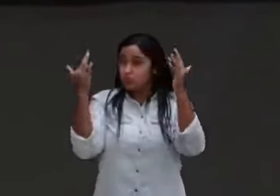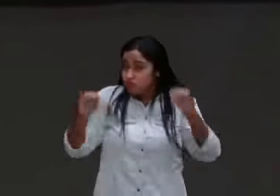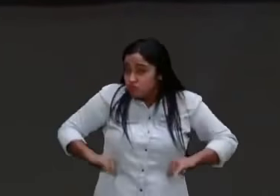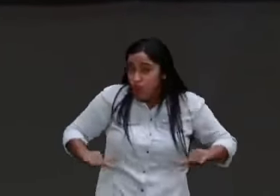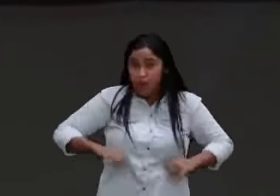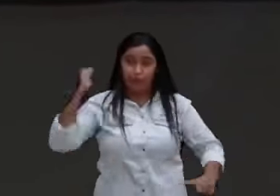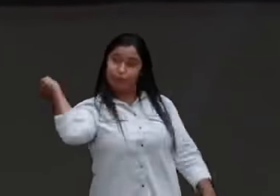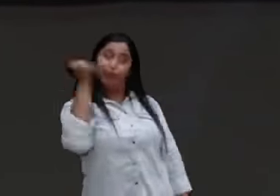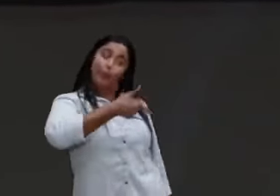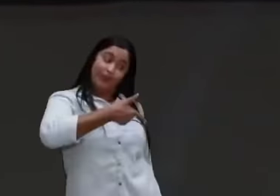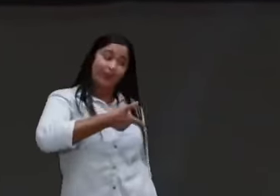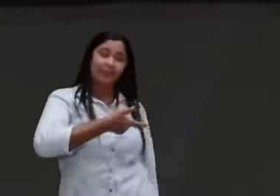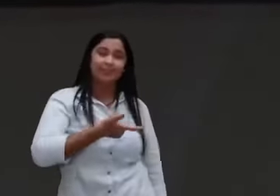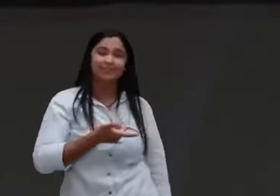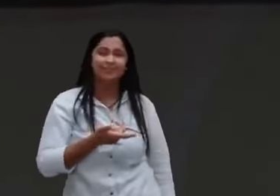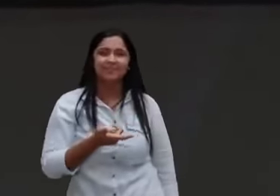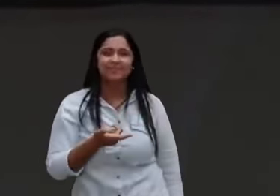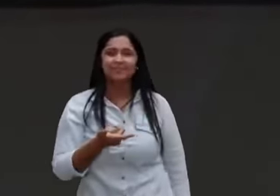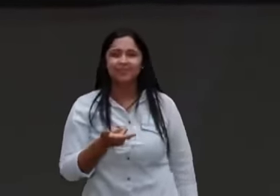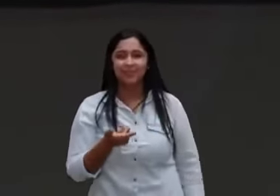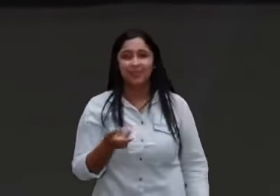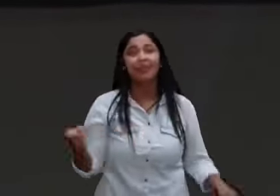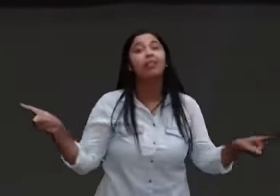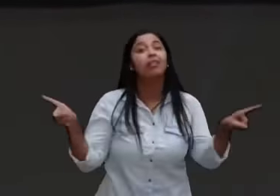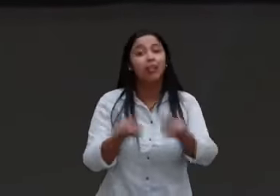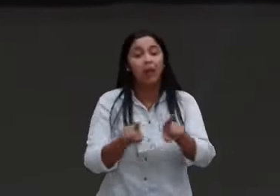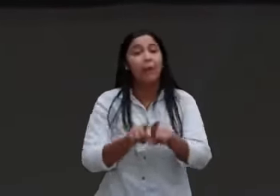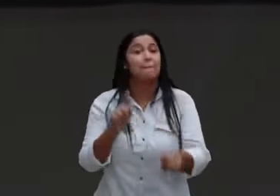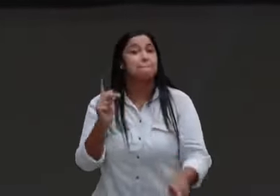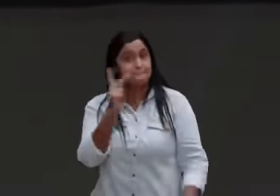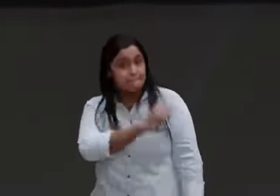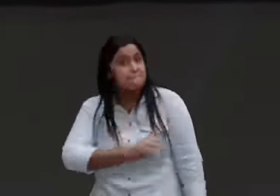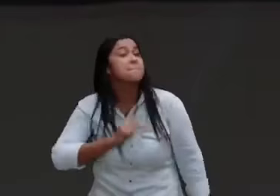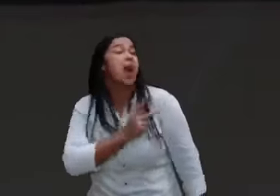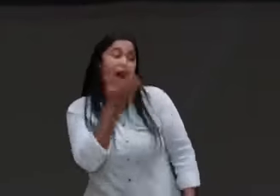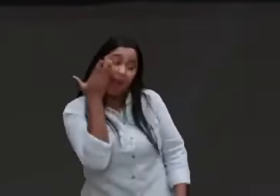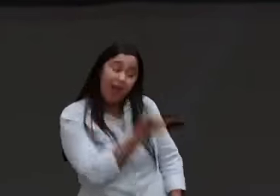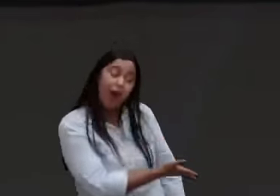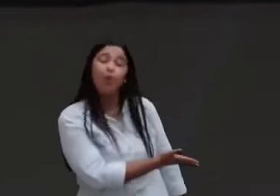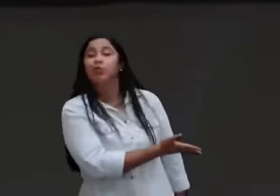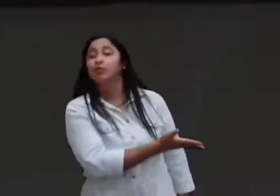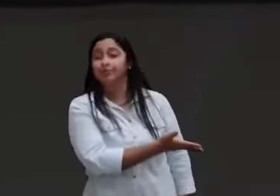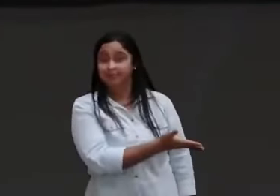a maioria dos crentes, não é digno nem de, desatar a sandália do Paulo,